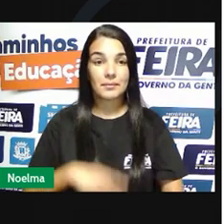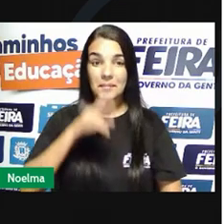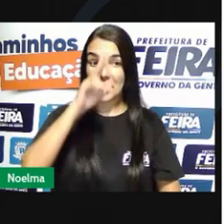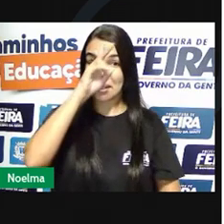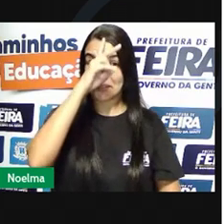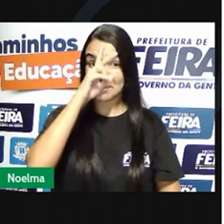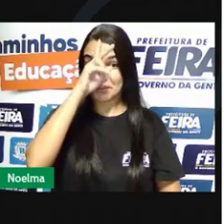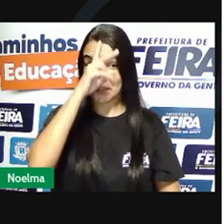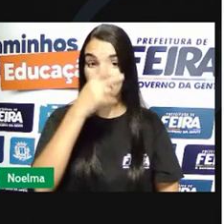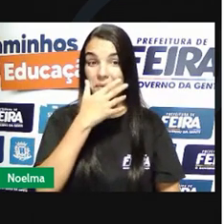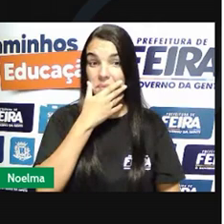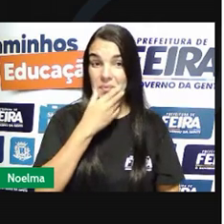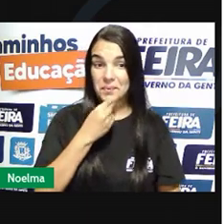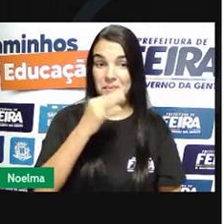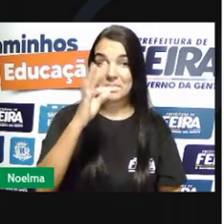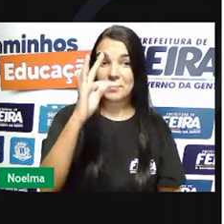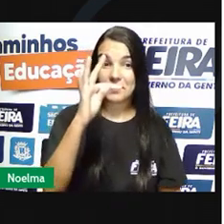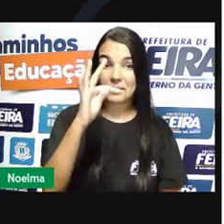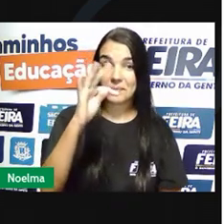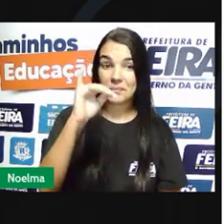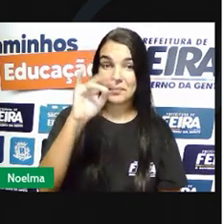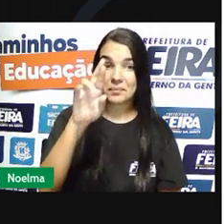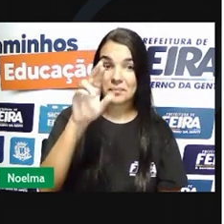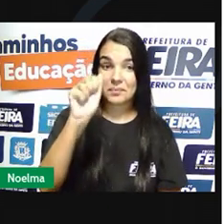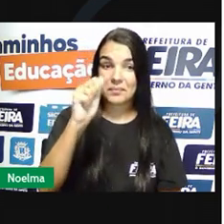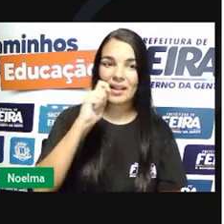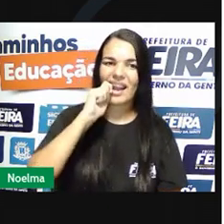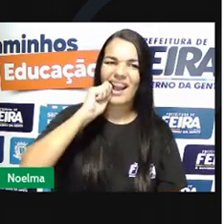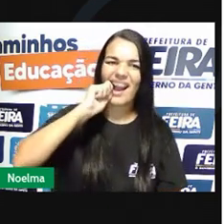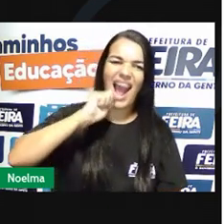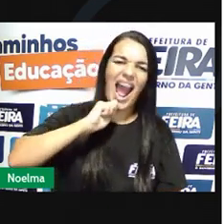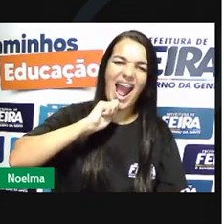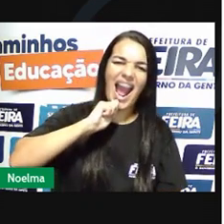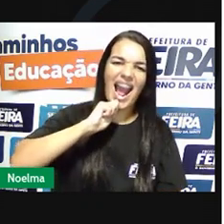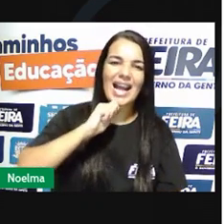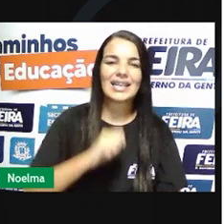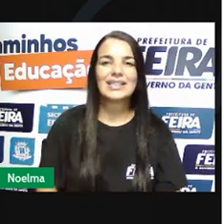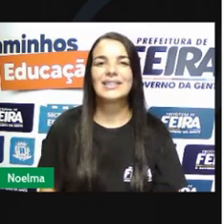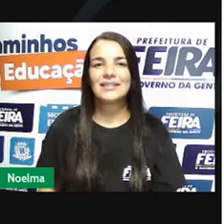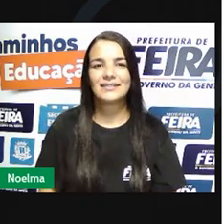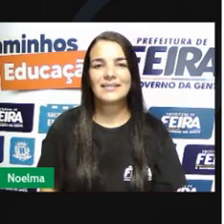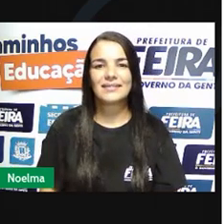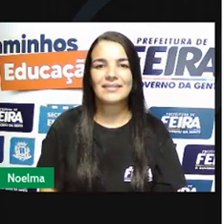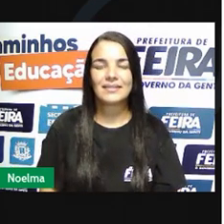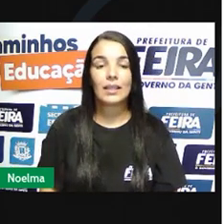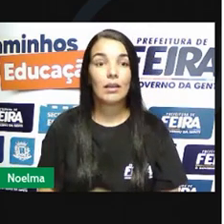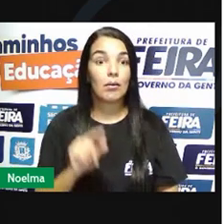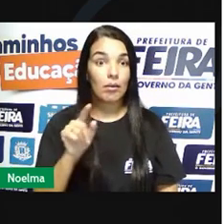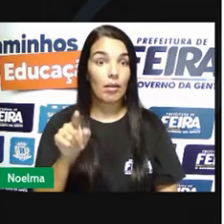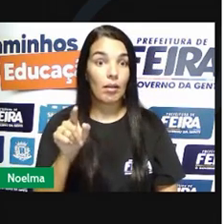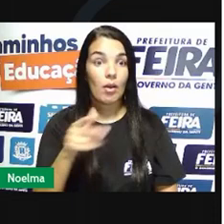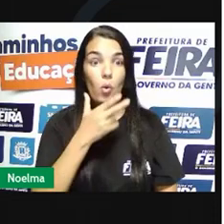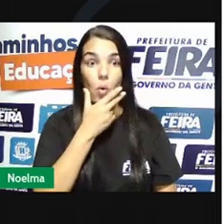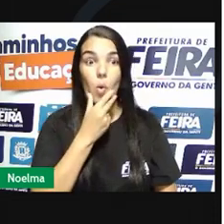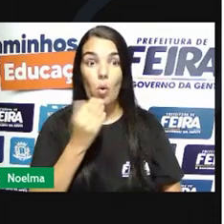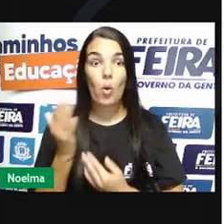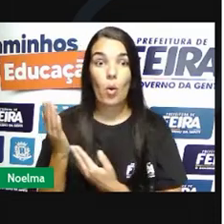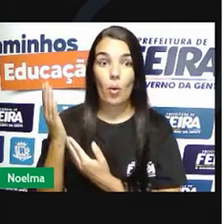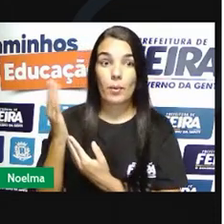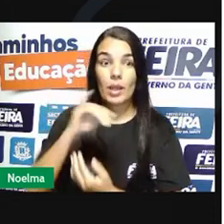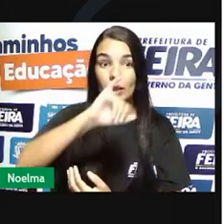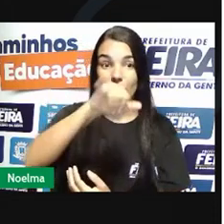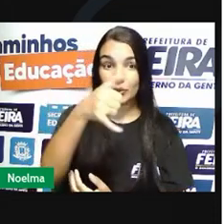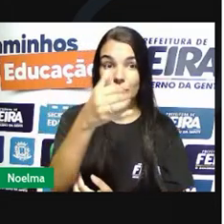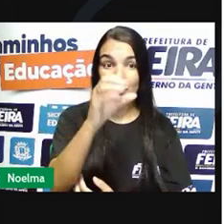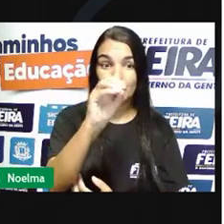de Tiradentes por Bisnagas Kids Tiradentes o Joaquim